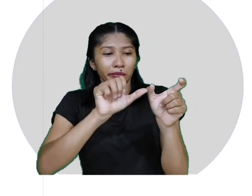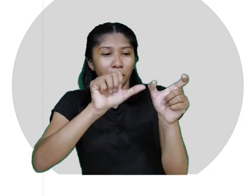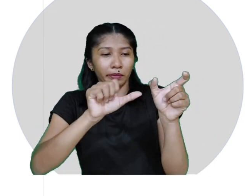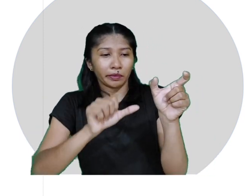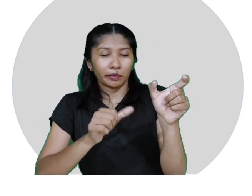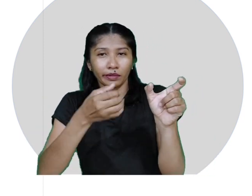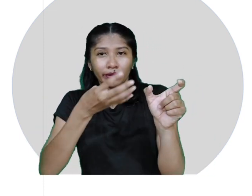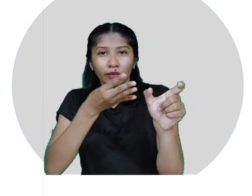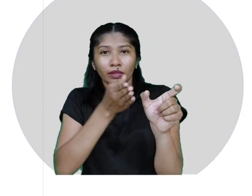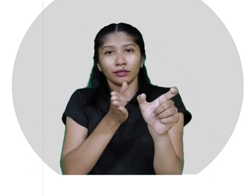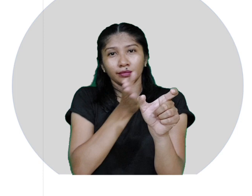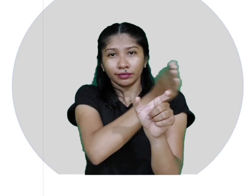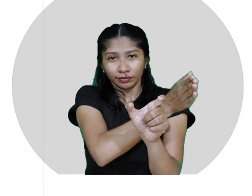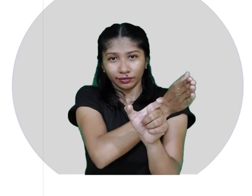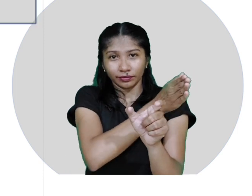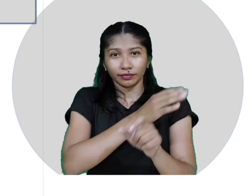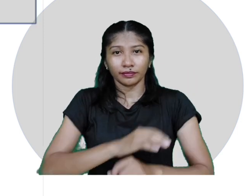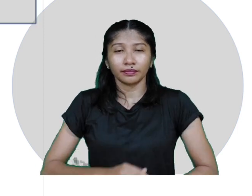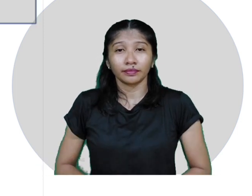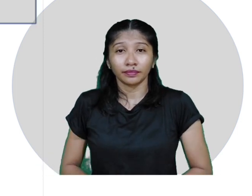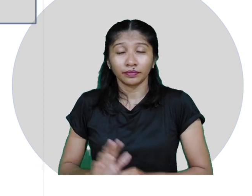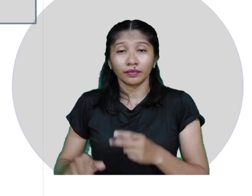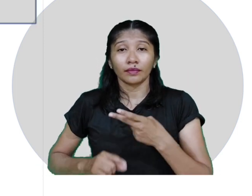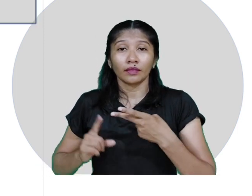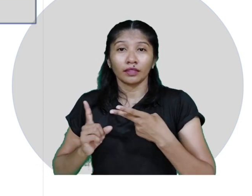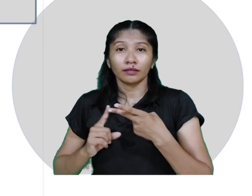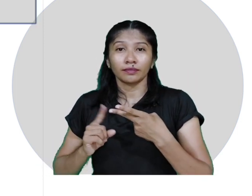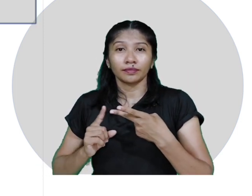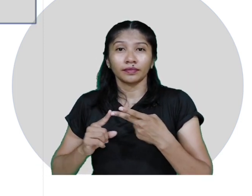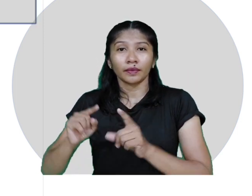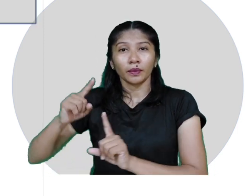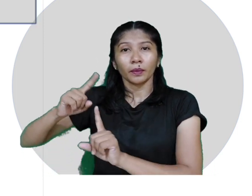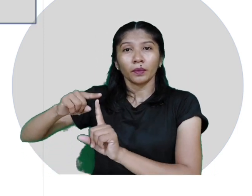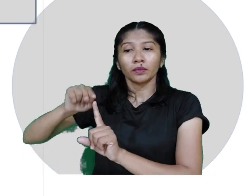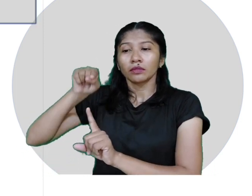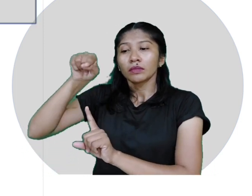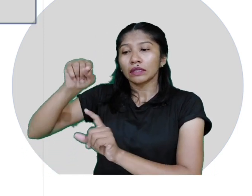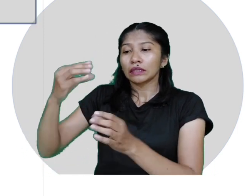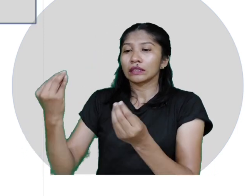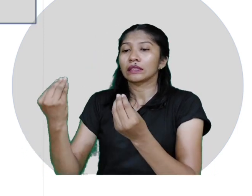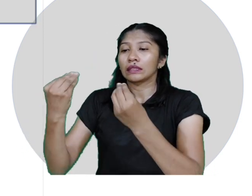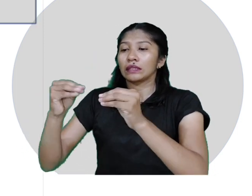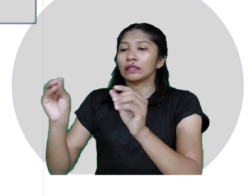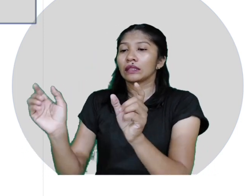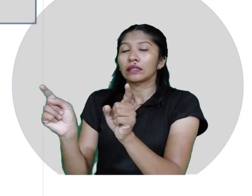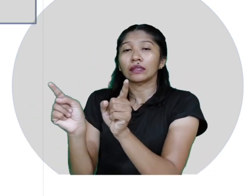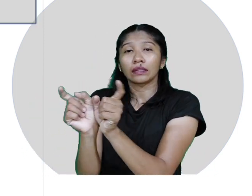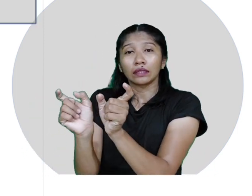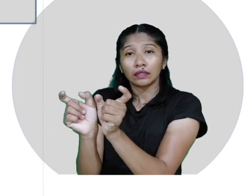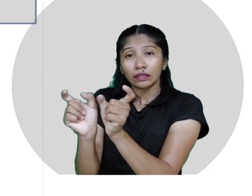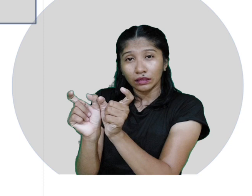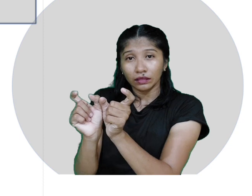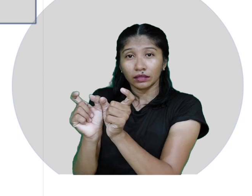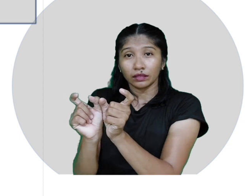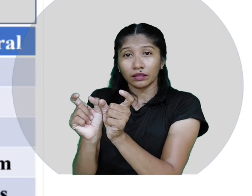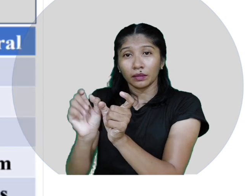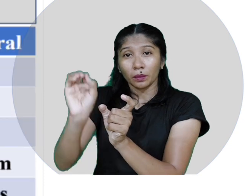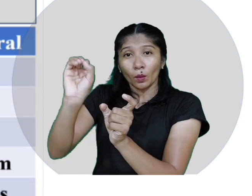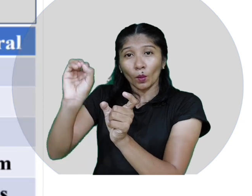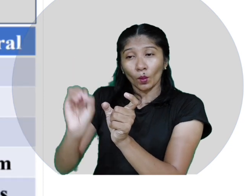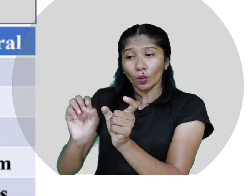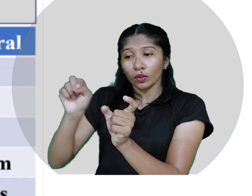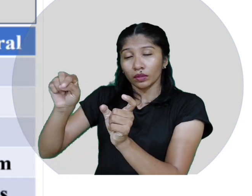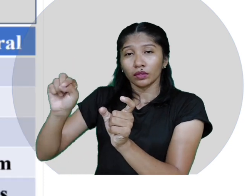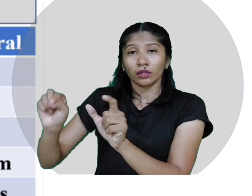declinações. O segundo tipo, aqueles em que estão inseridos os substantivos neutros, possui